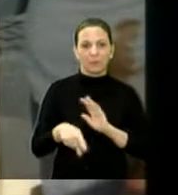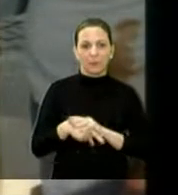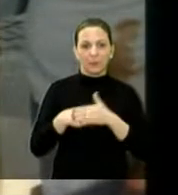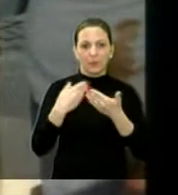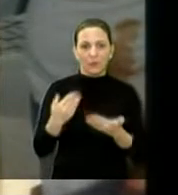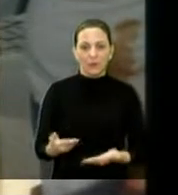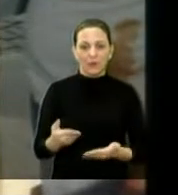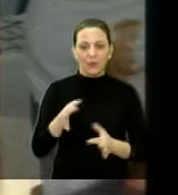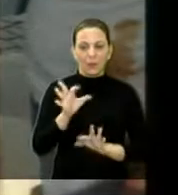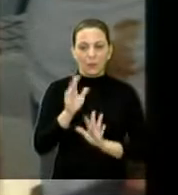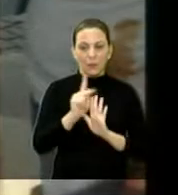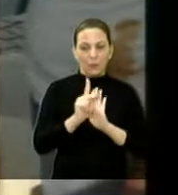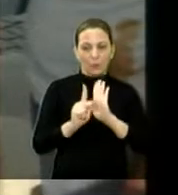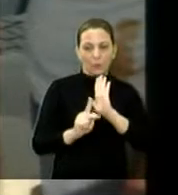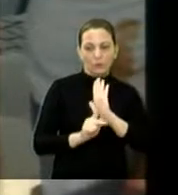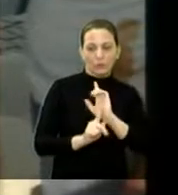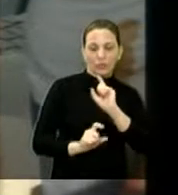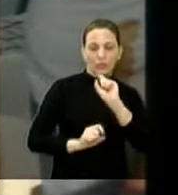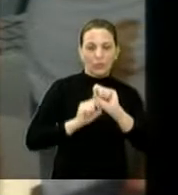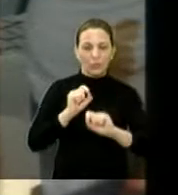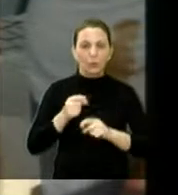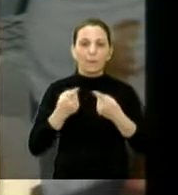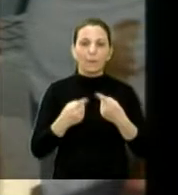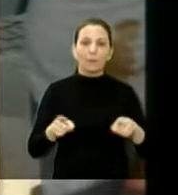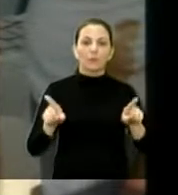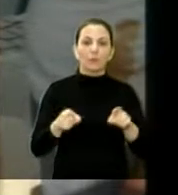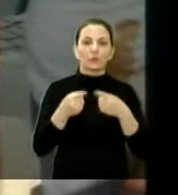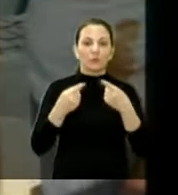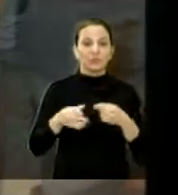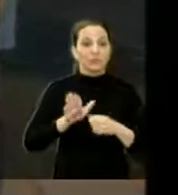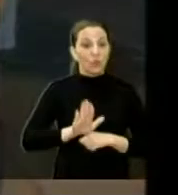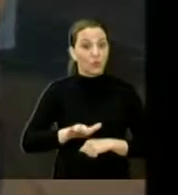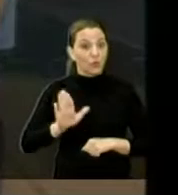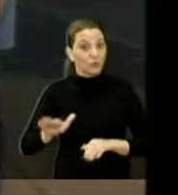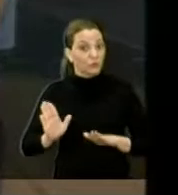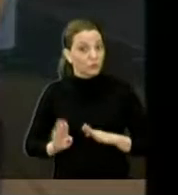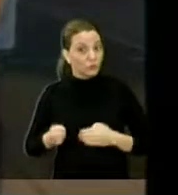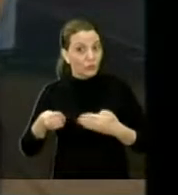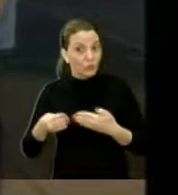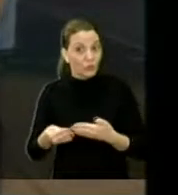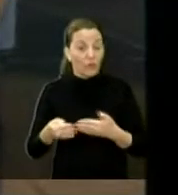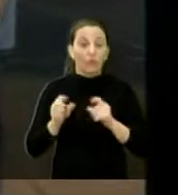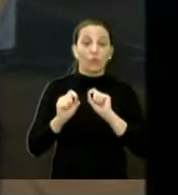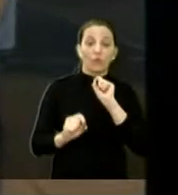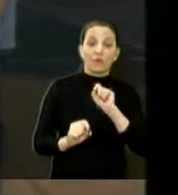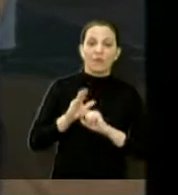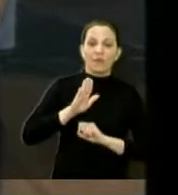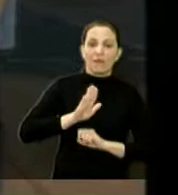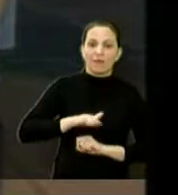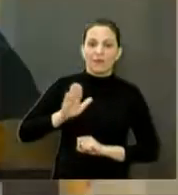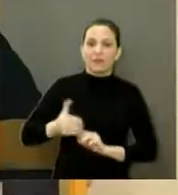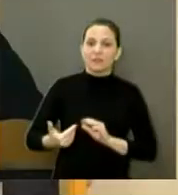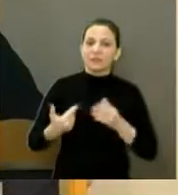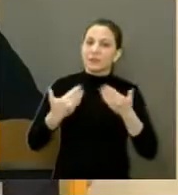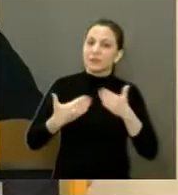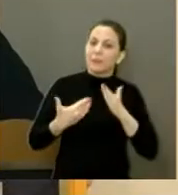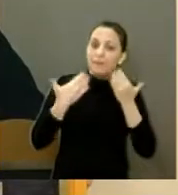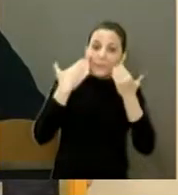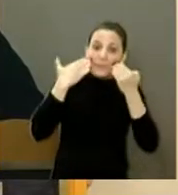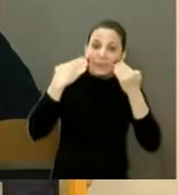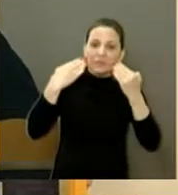que é um projeto de musicalização infantil, onde as crianças do projeto se apresentaram